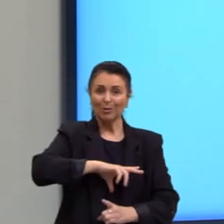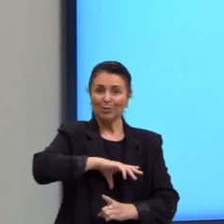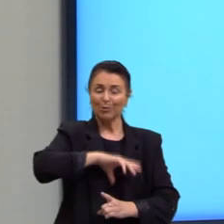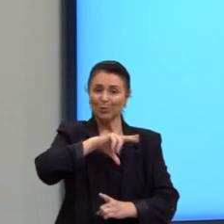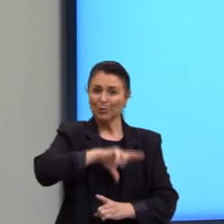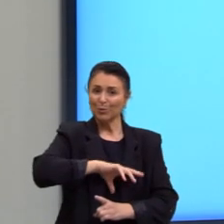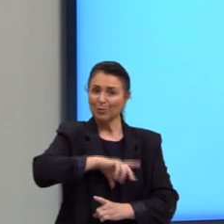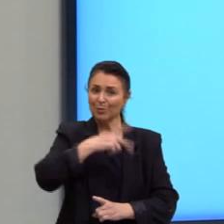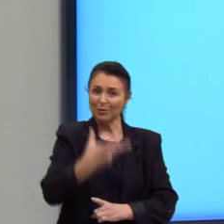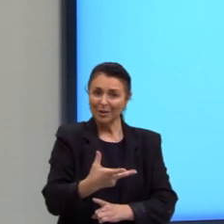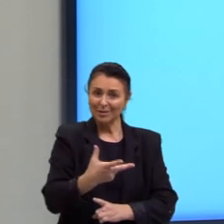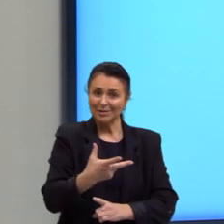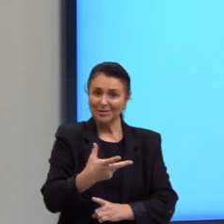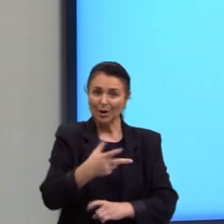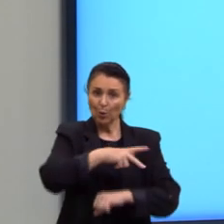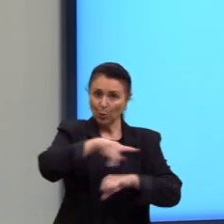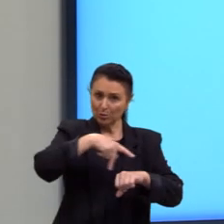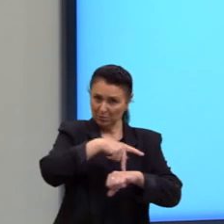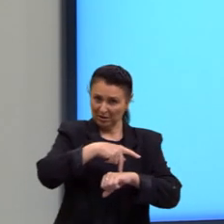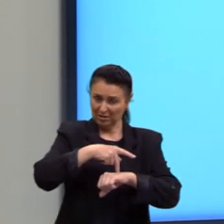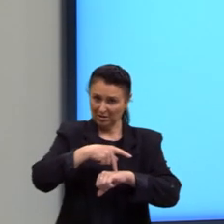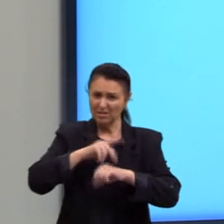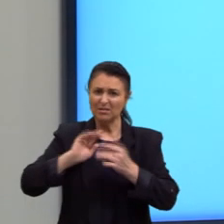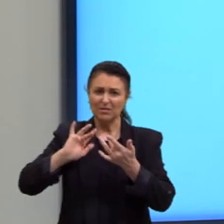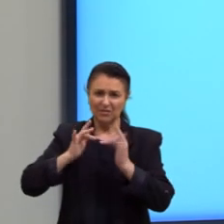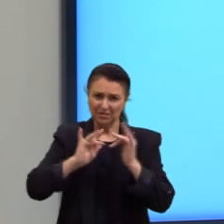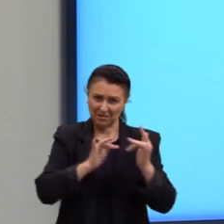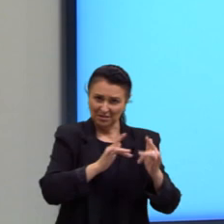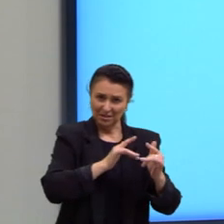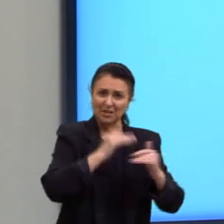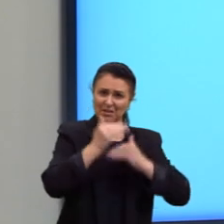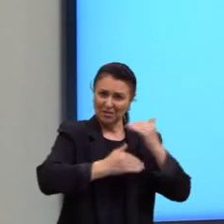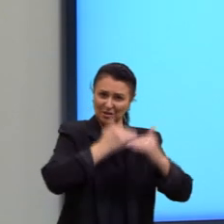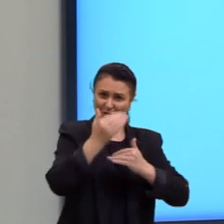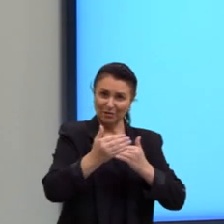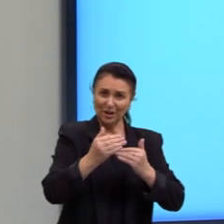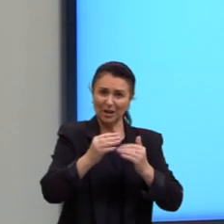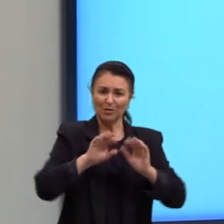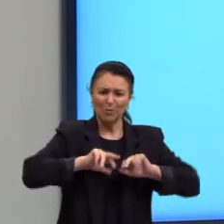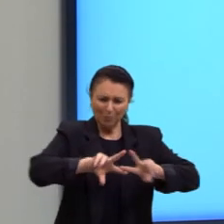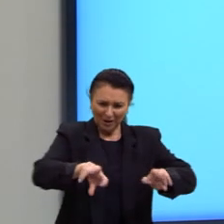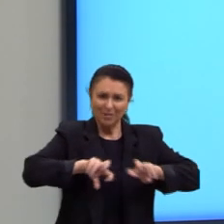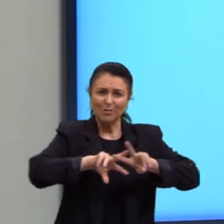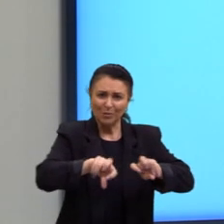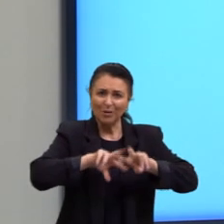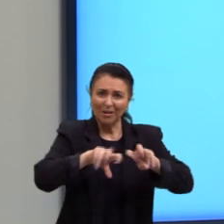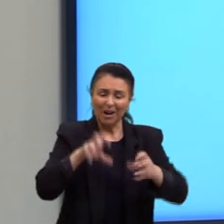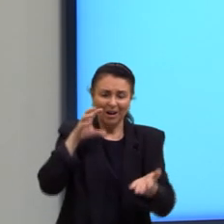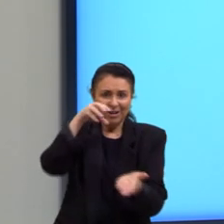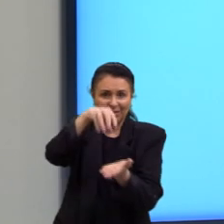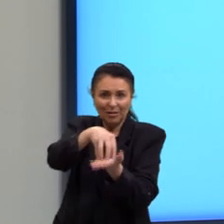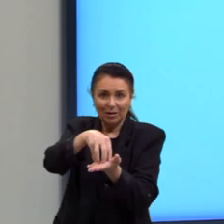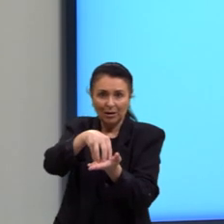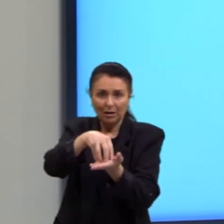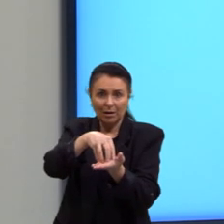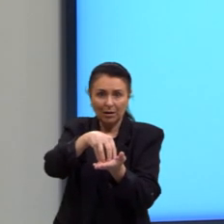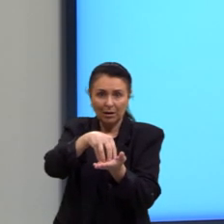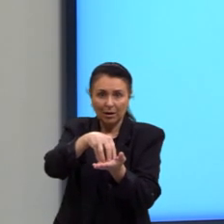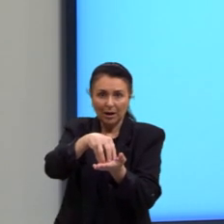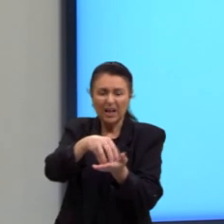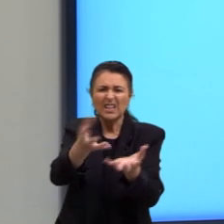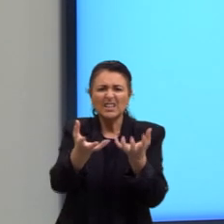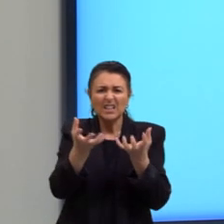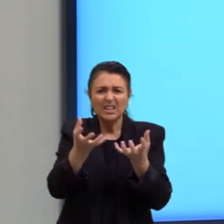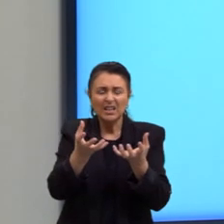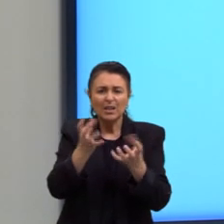se articularam para usufruir ao máximo do que a colônia tinha a oferecer. Visão ao lucro a todo custo. Quem era a colônia? O Brasil.